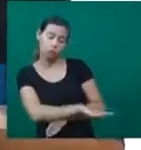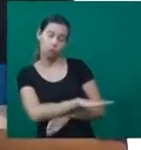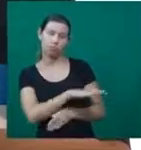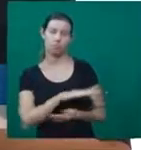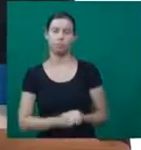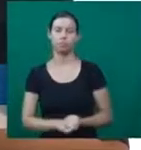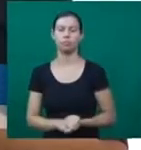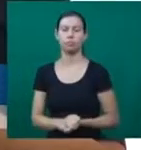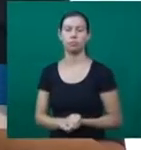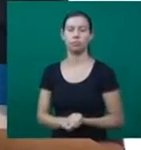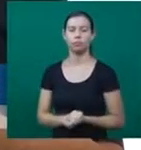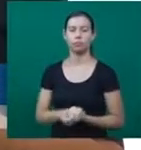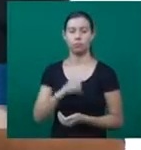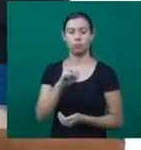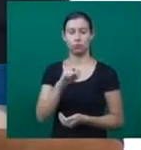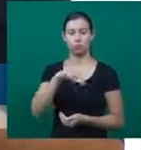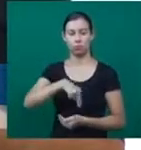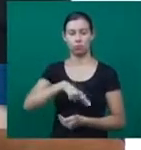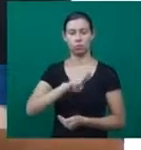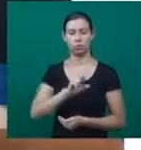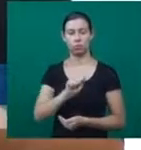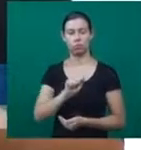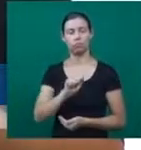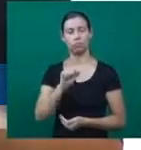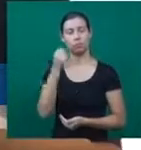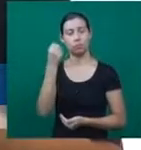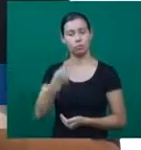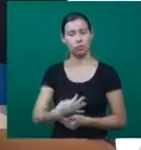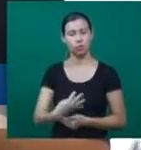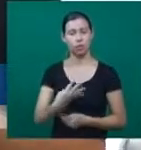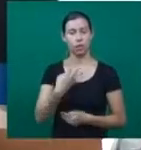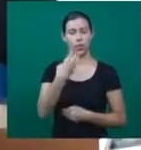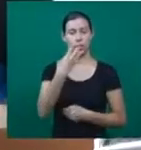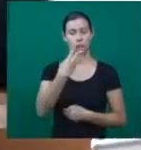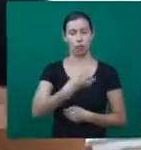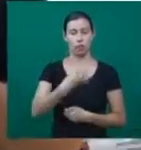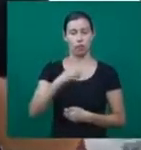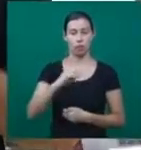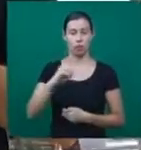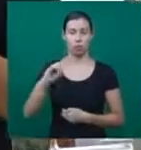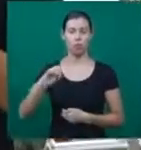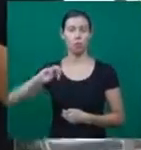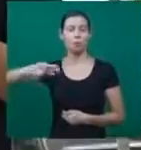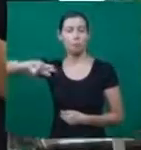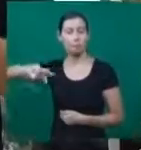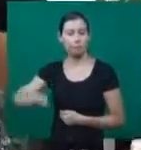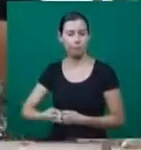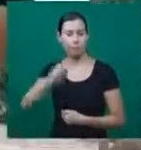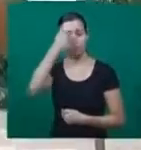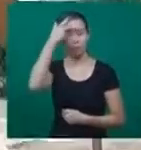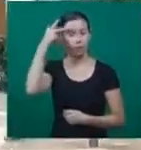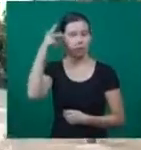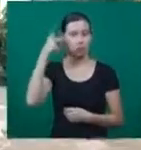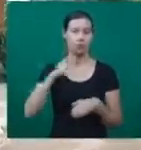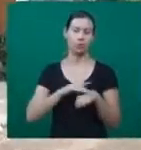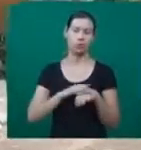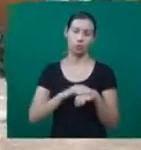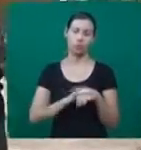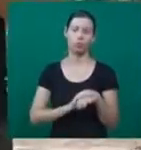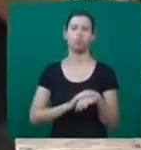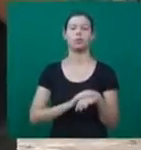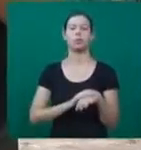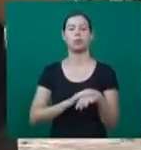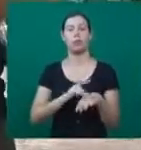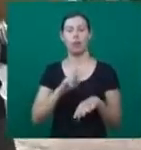com a Organização Mundial de Saúde, existem 400 milhões de pessoas com doenças raras no mundo. O nanismo